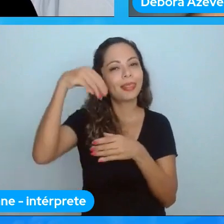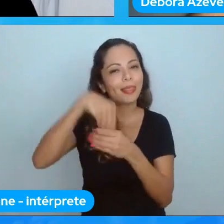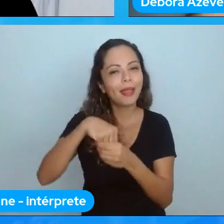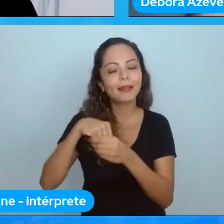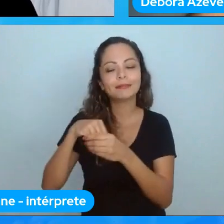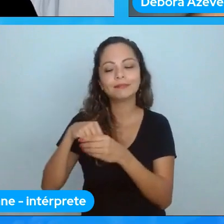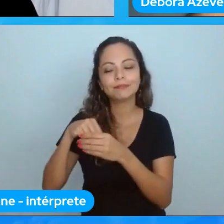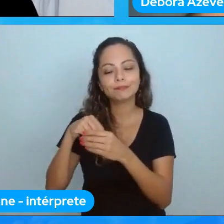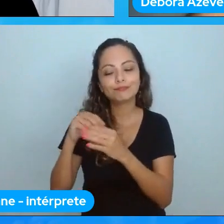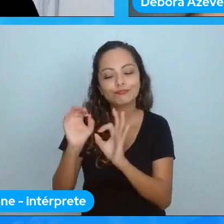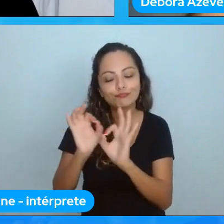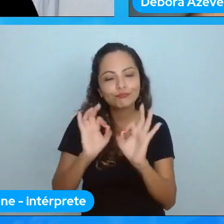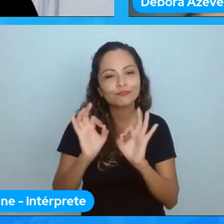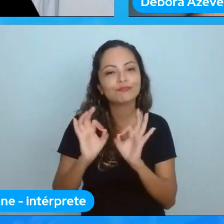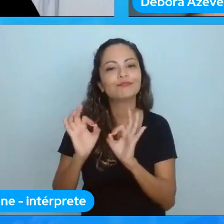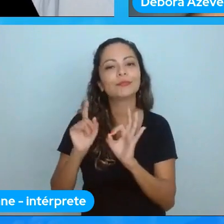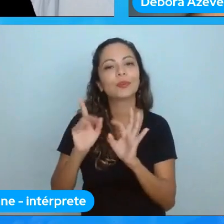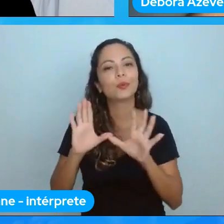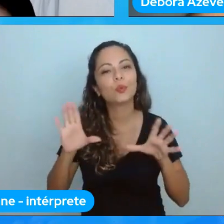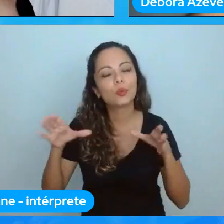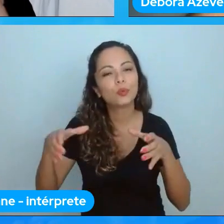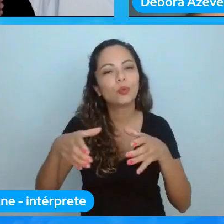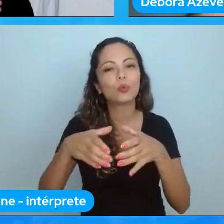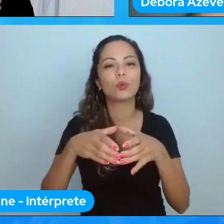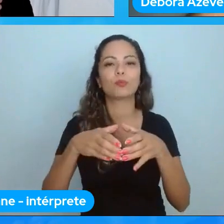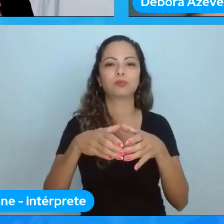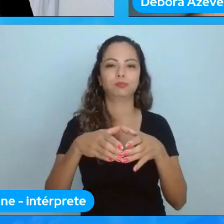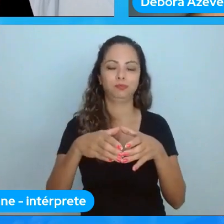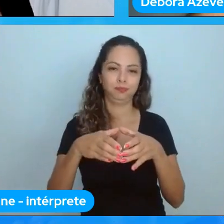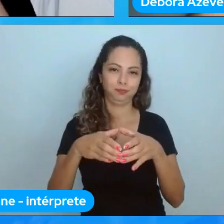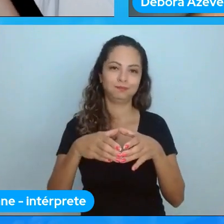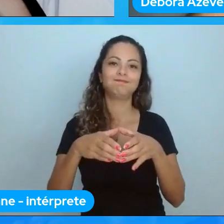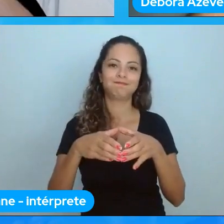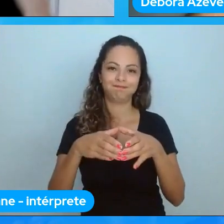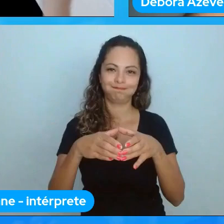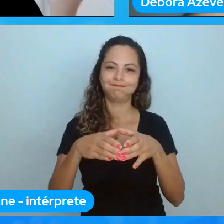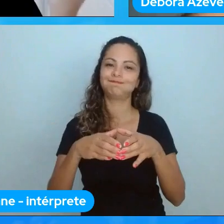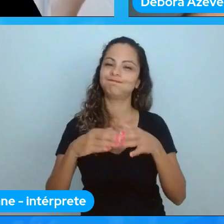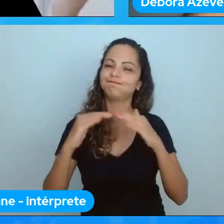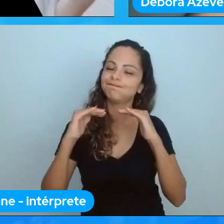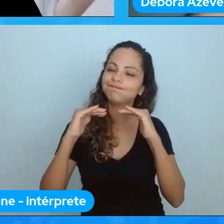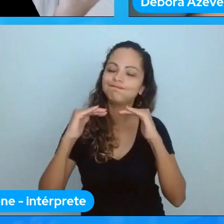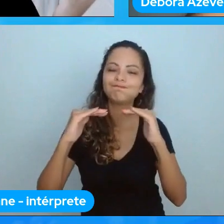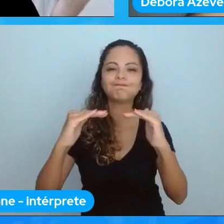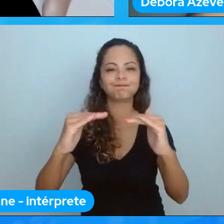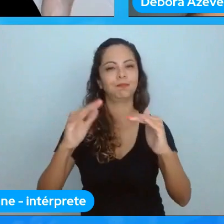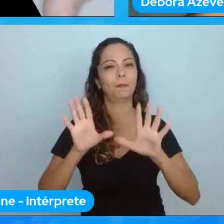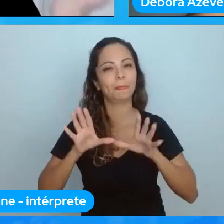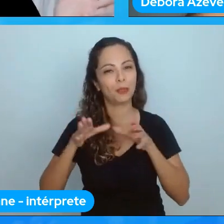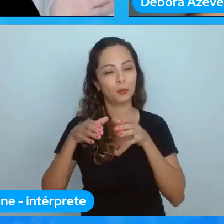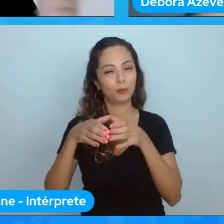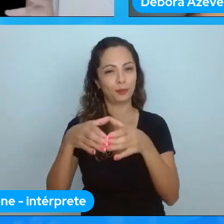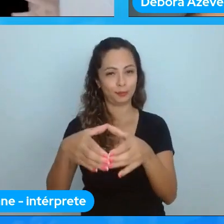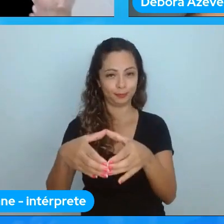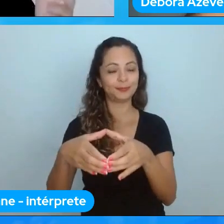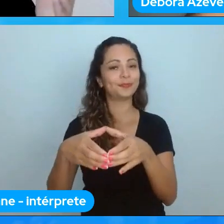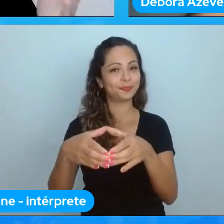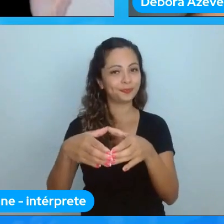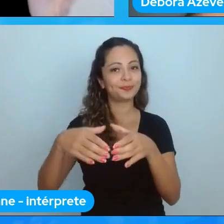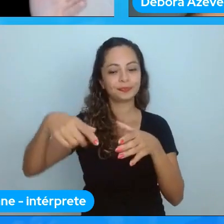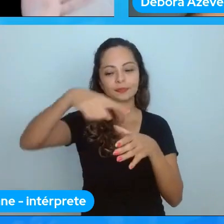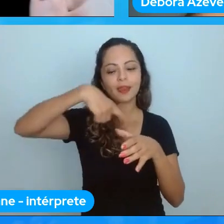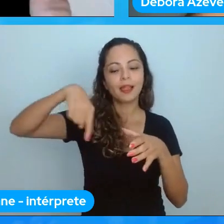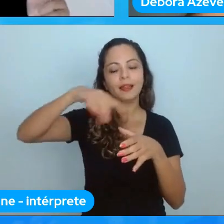coisa do PyLadies ser horizontal acho que é uma característica talvez muito do Brasil não me fala tanto no mundo mas a forma com que o